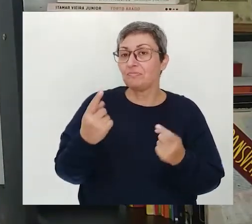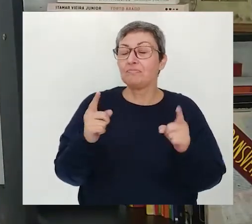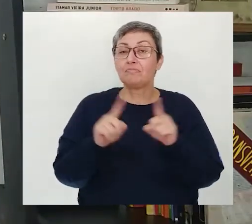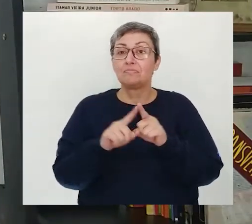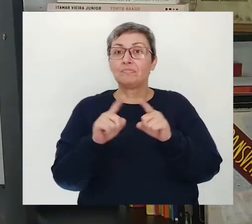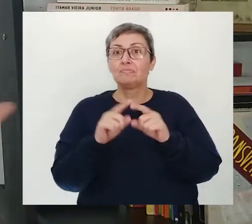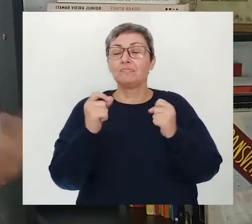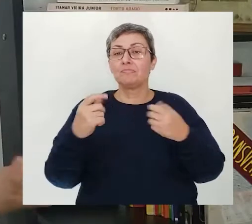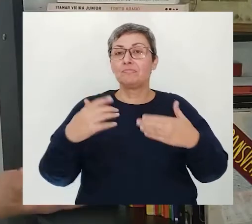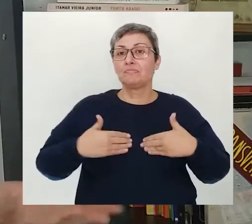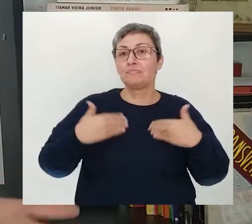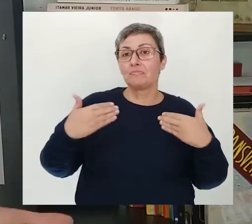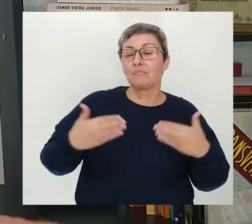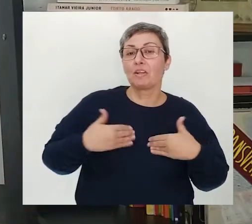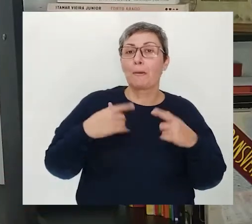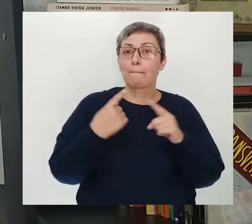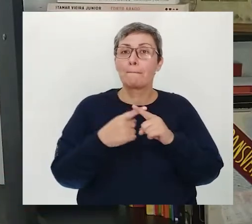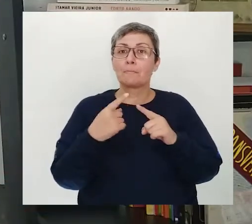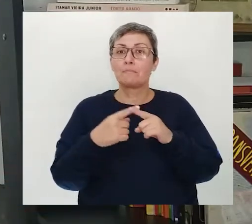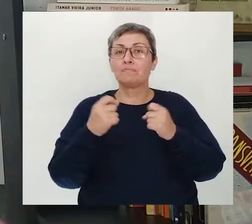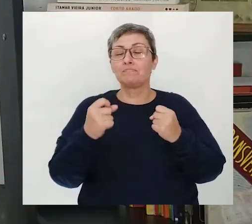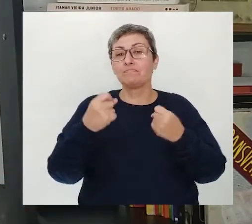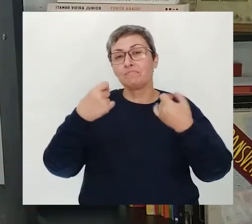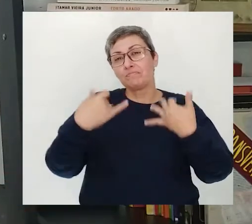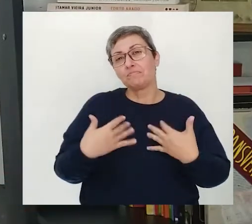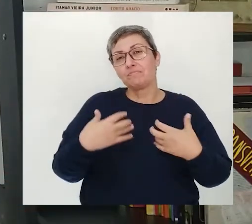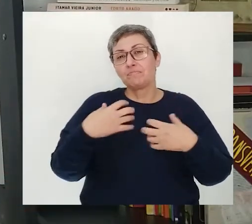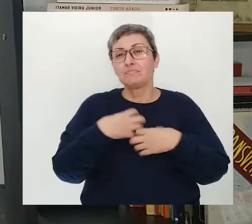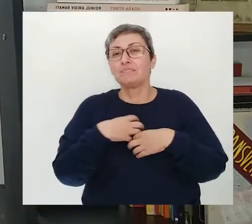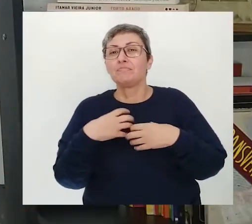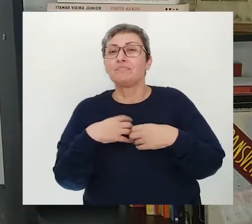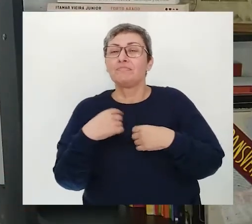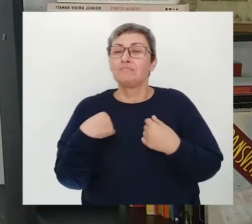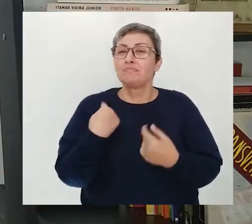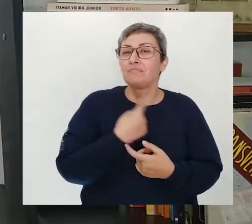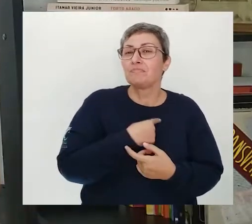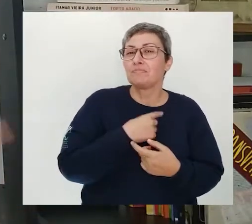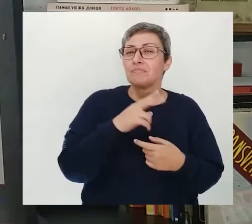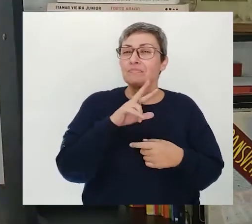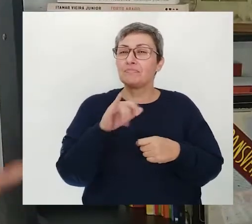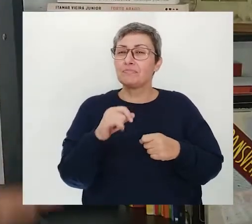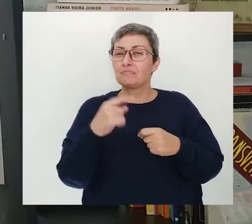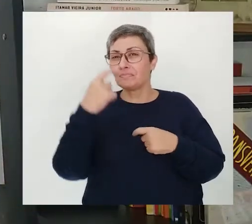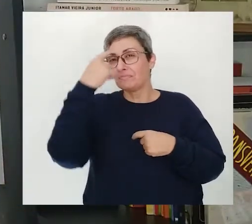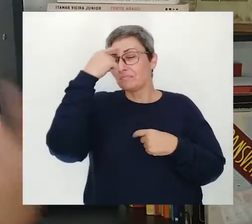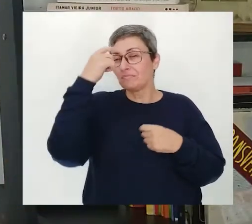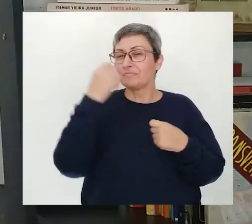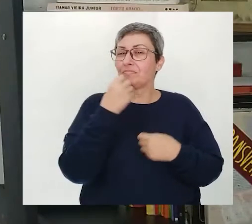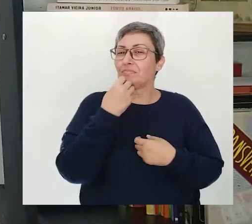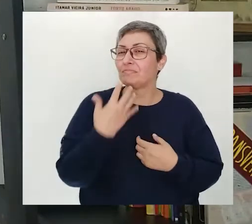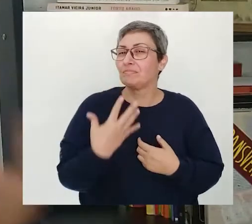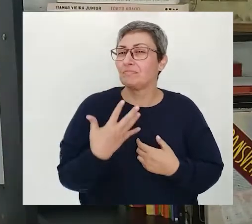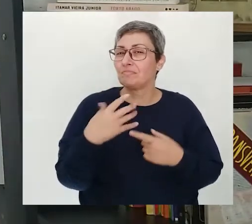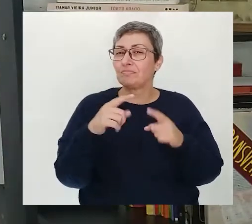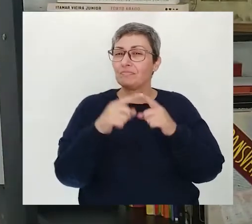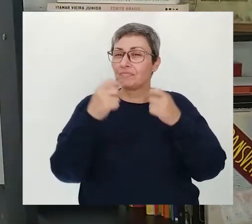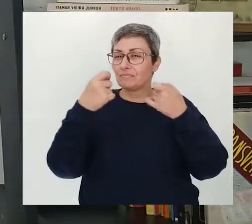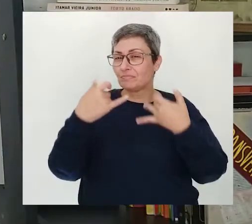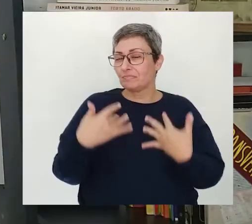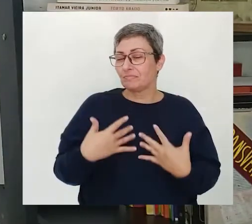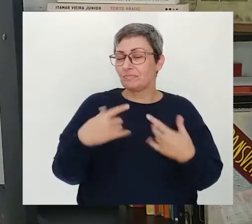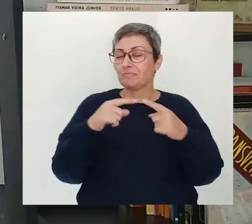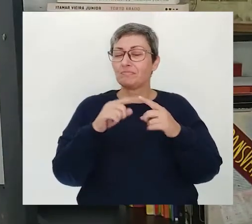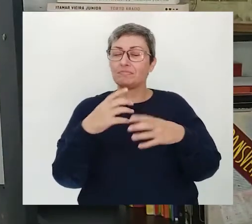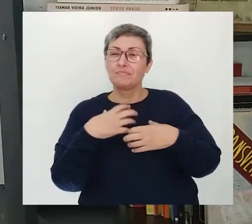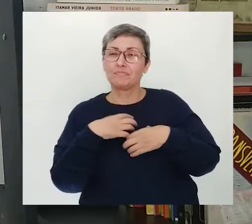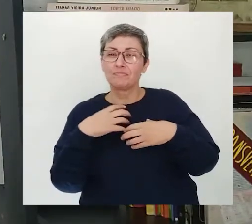e que nos trazem alegria, né? Porque falam de sentimentos e a gente vai pensar em coisas boas. gente tem falado bastante,